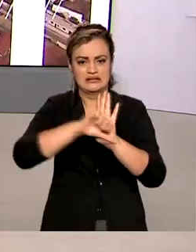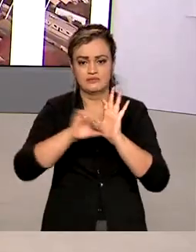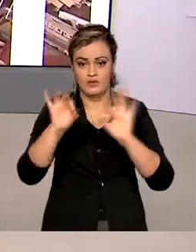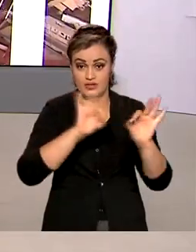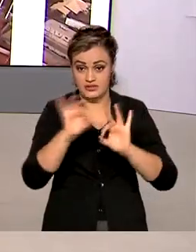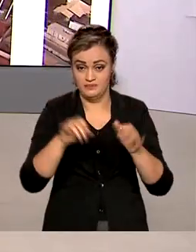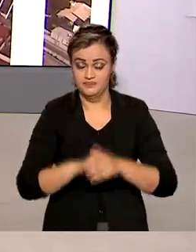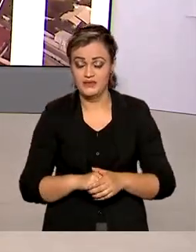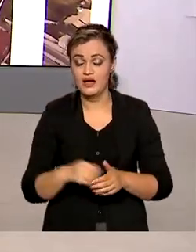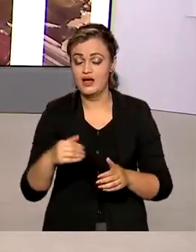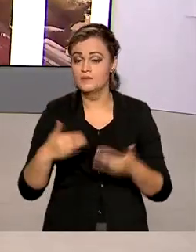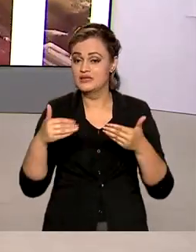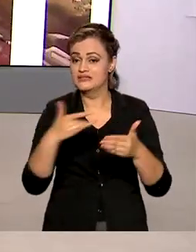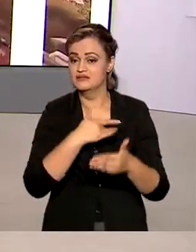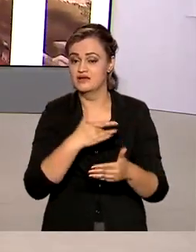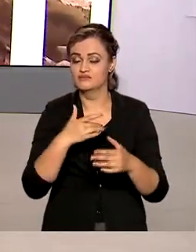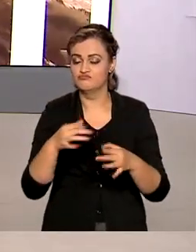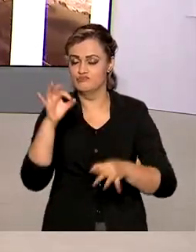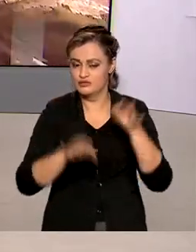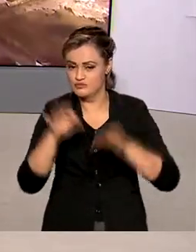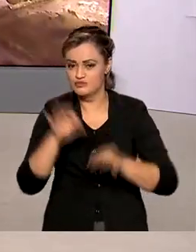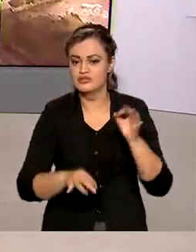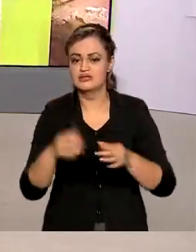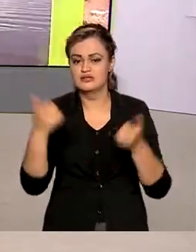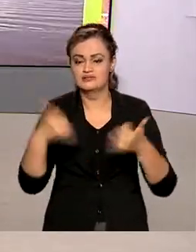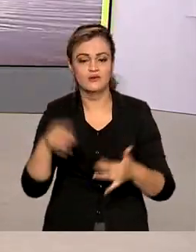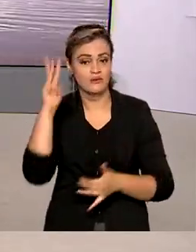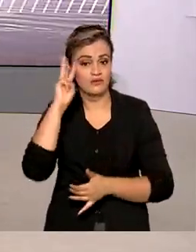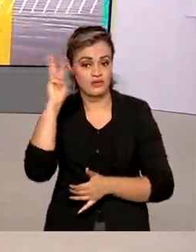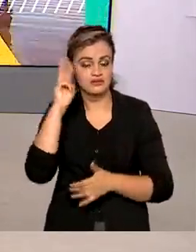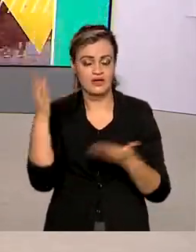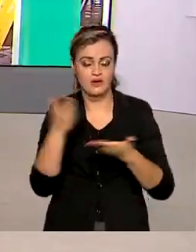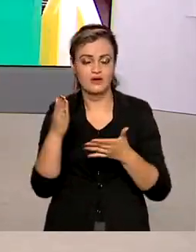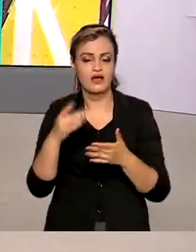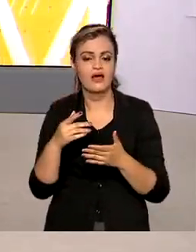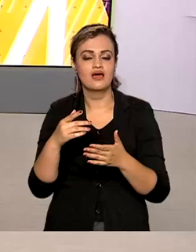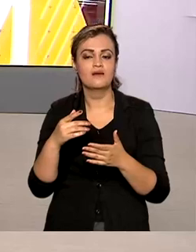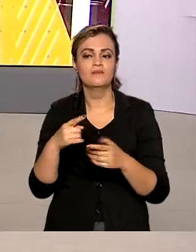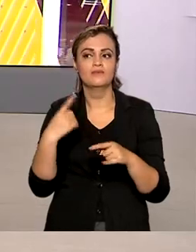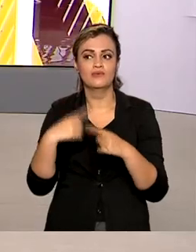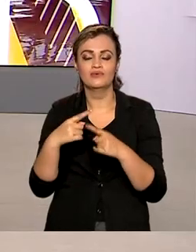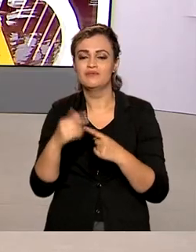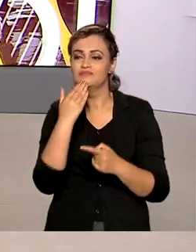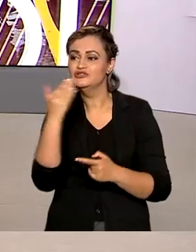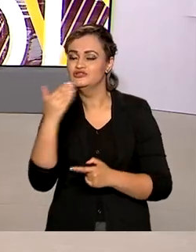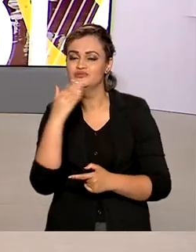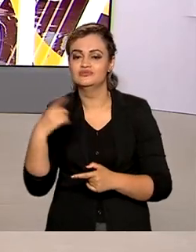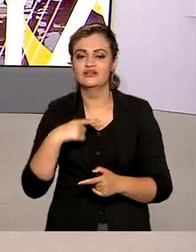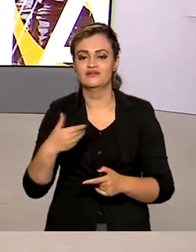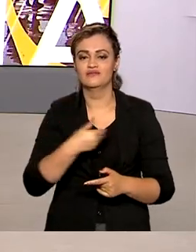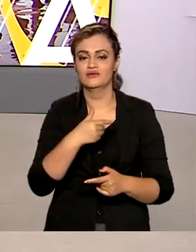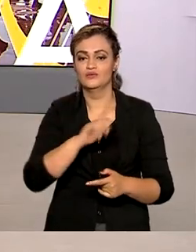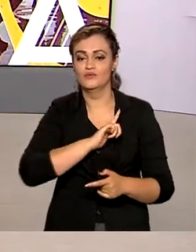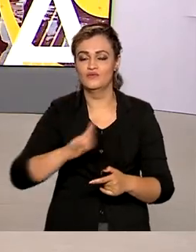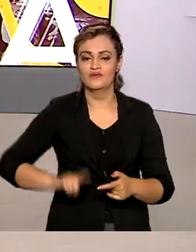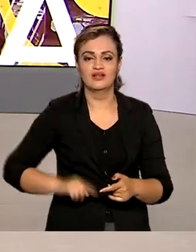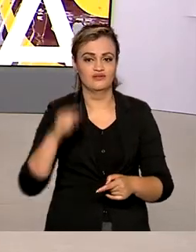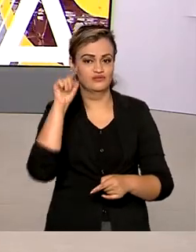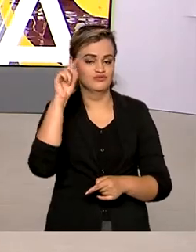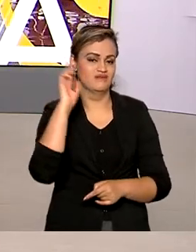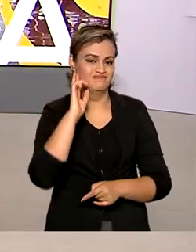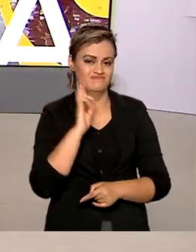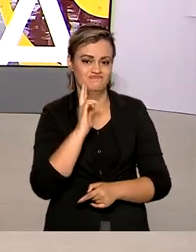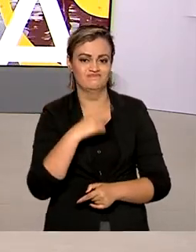foi feito pelo Ministério da Justiça e Segurança Pública nesta terça-feira e ocorre depois de pedido de ajuda feito pelo governador Marcos